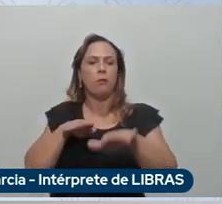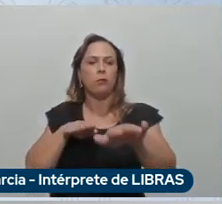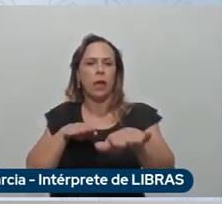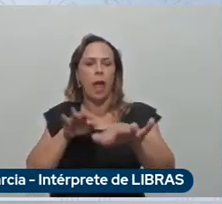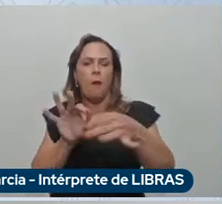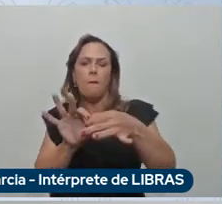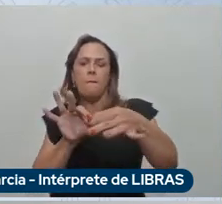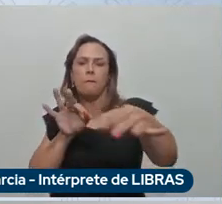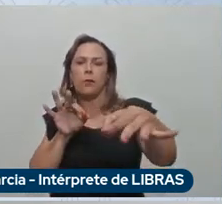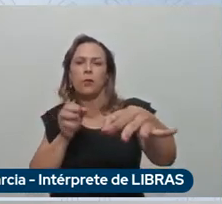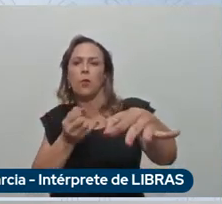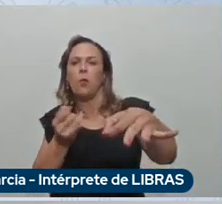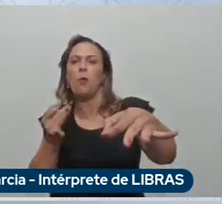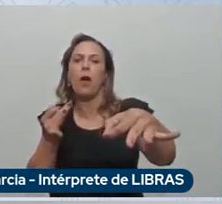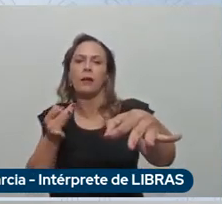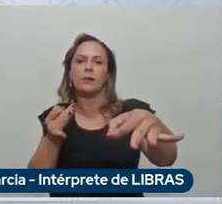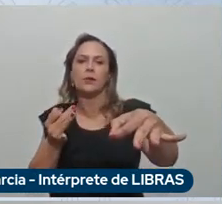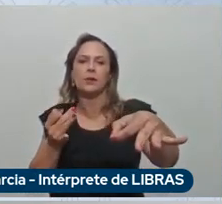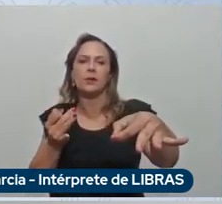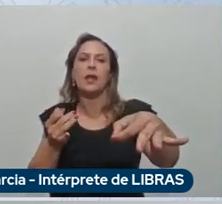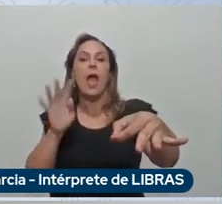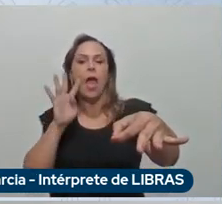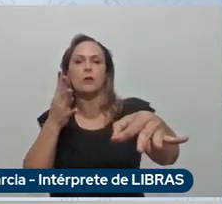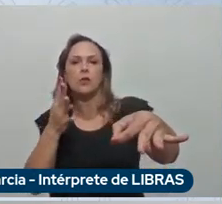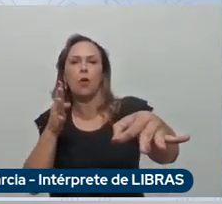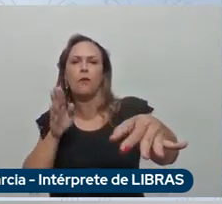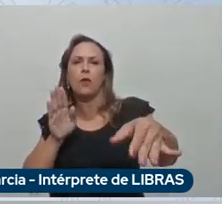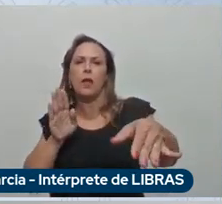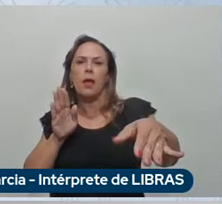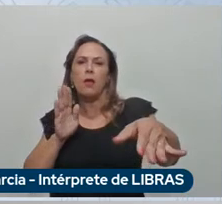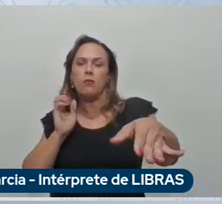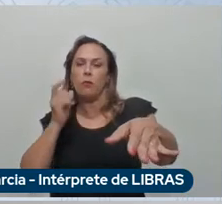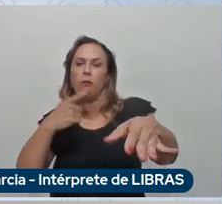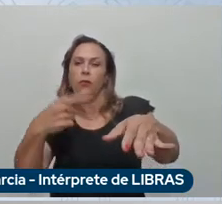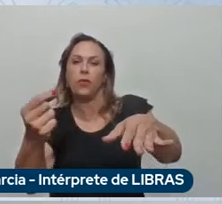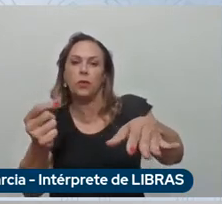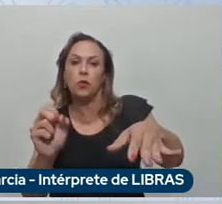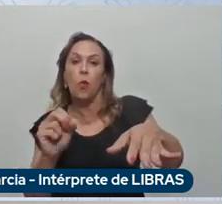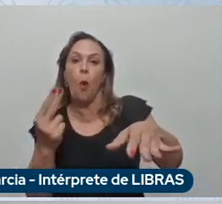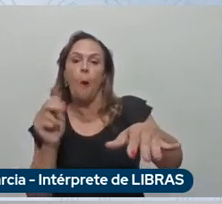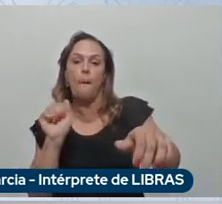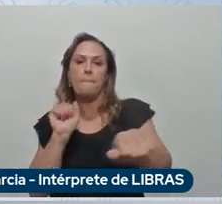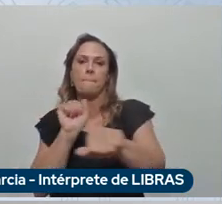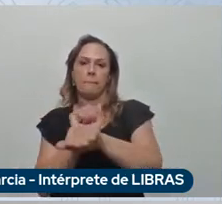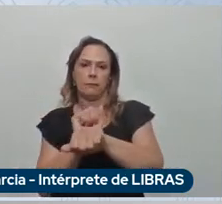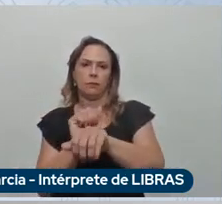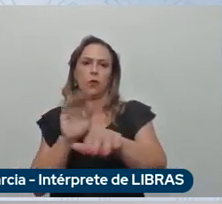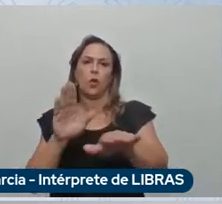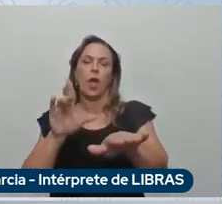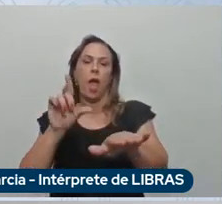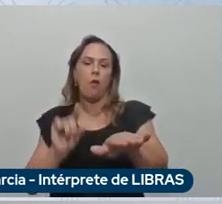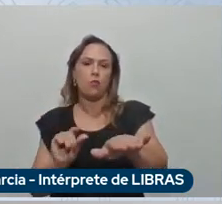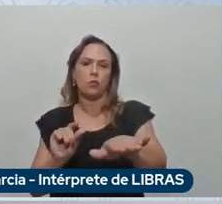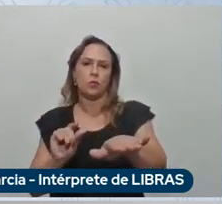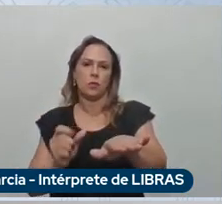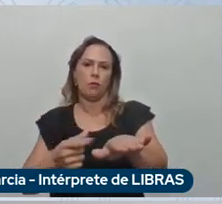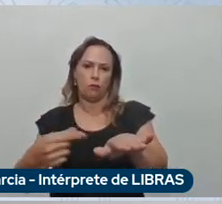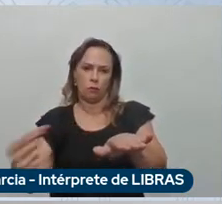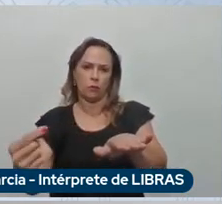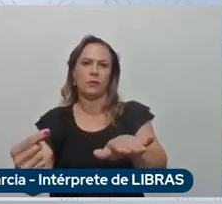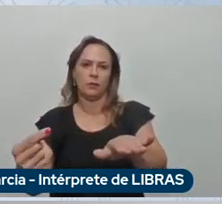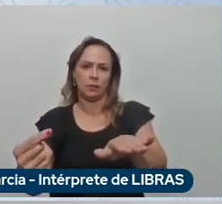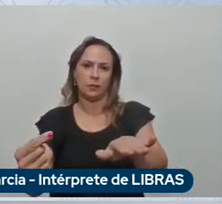ou frear e estamos claramente também no Brasil desenvolvendo níveis de autonomia superiores sobretudo